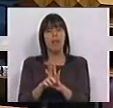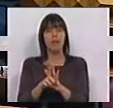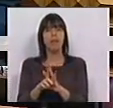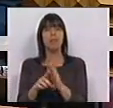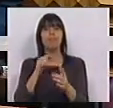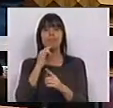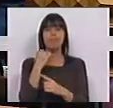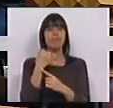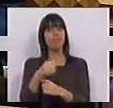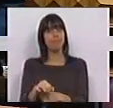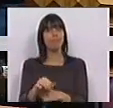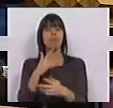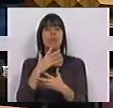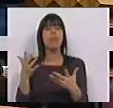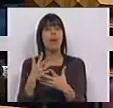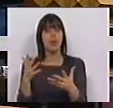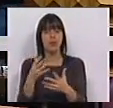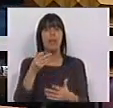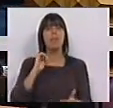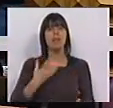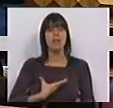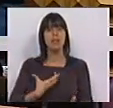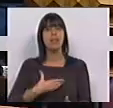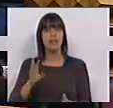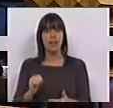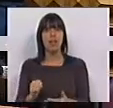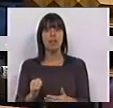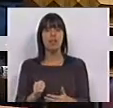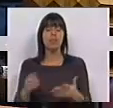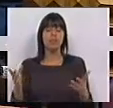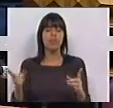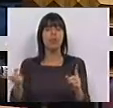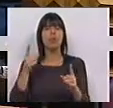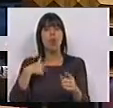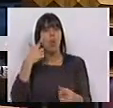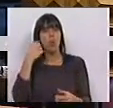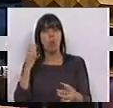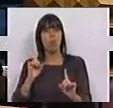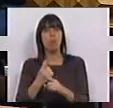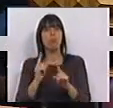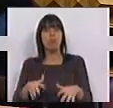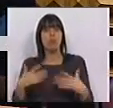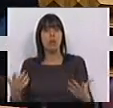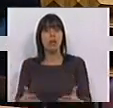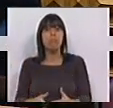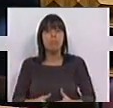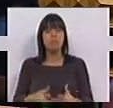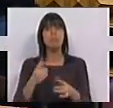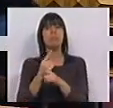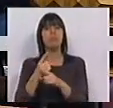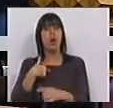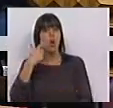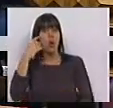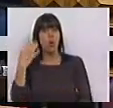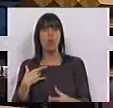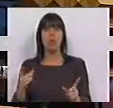foi chumbado pela maioria PSD e CDS. Não compreendemos porquê. E também não